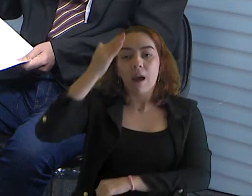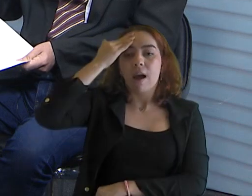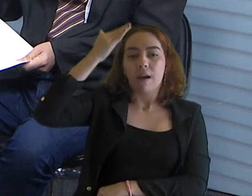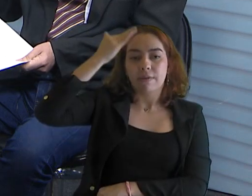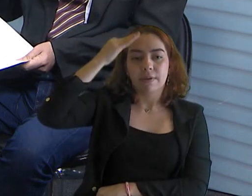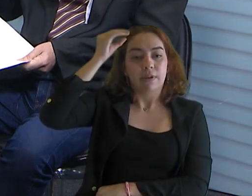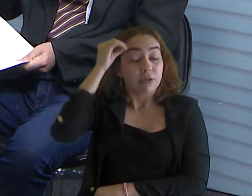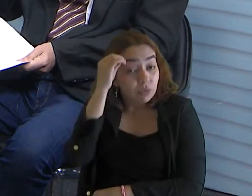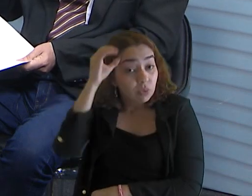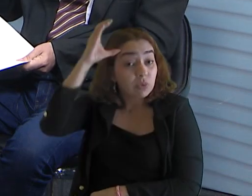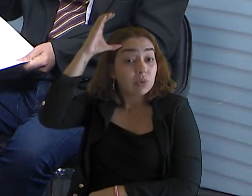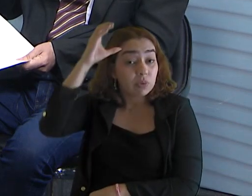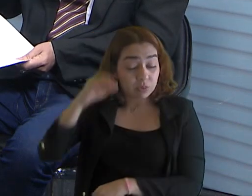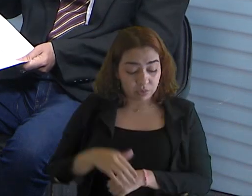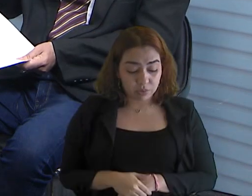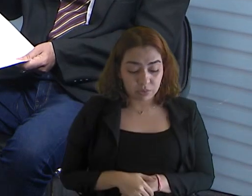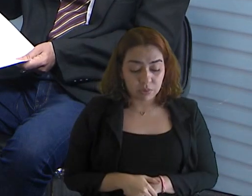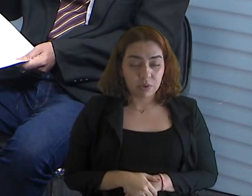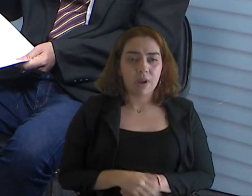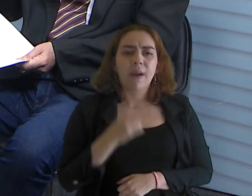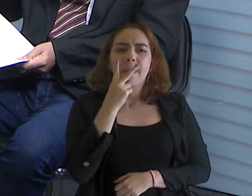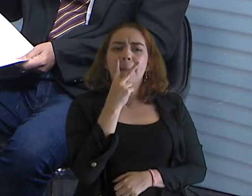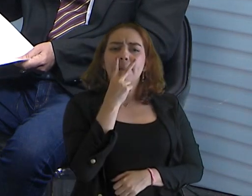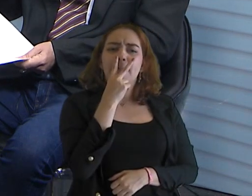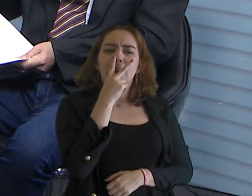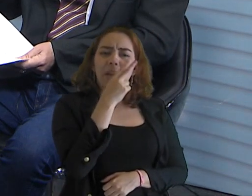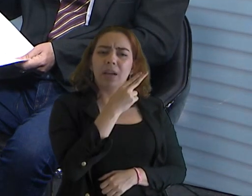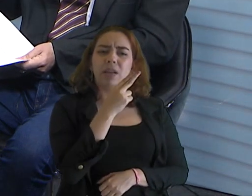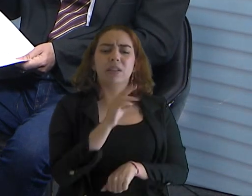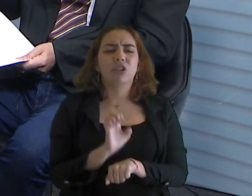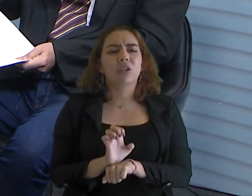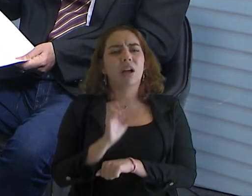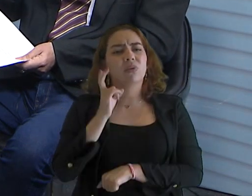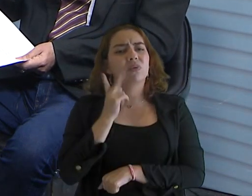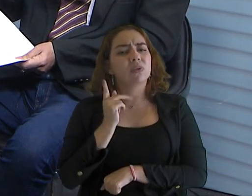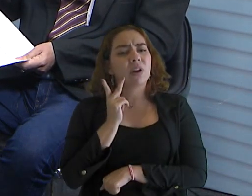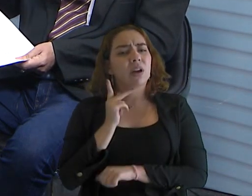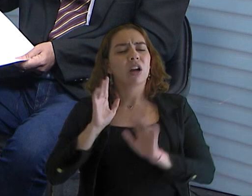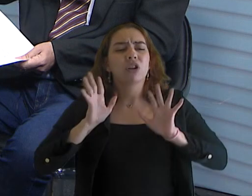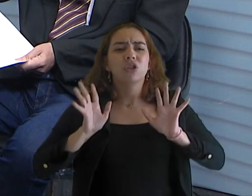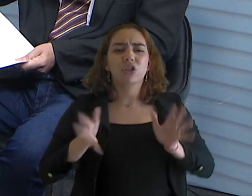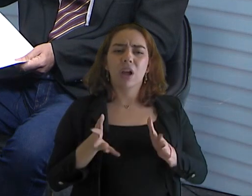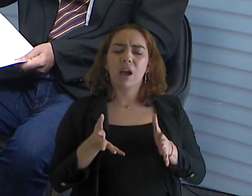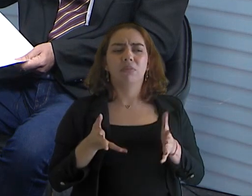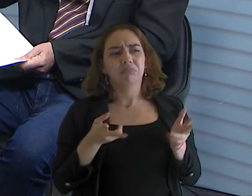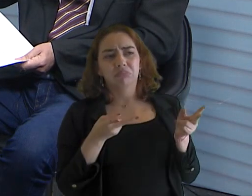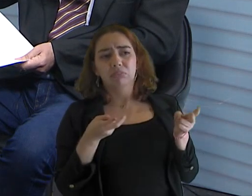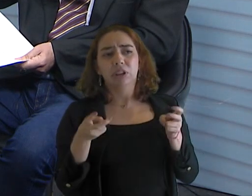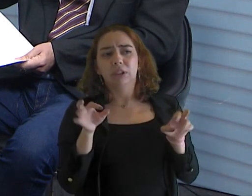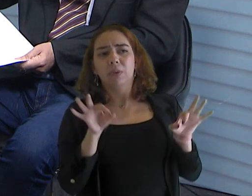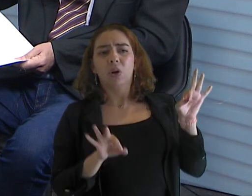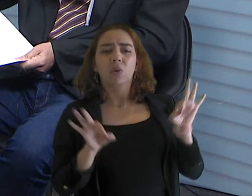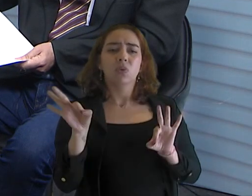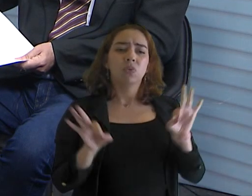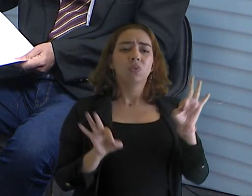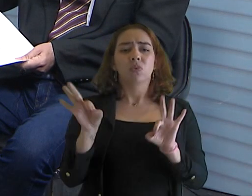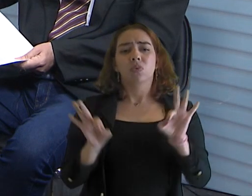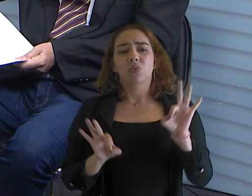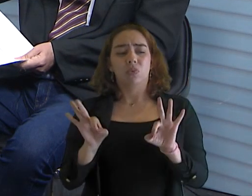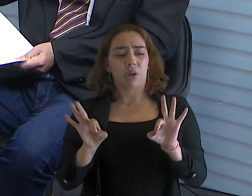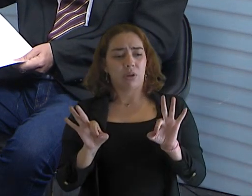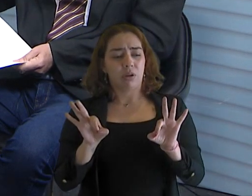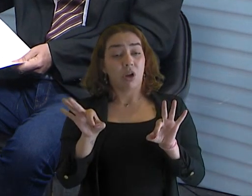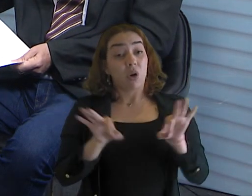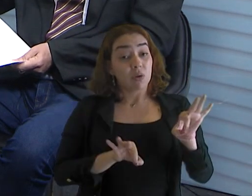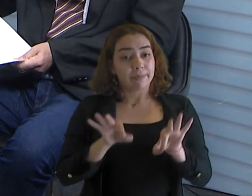municípios. Parece, doutor, só três municípios do Ceará já se organizaram para as exigências da nova eleição.